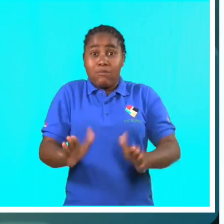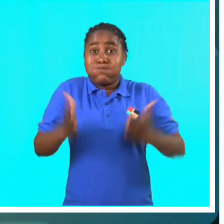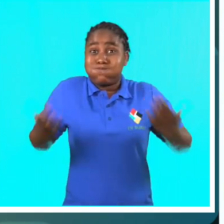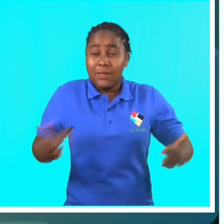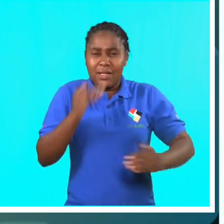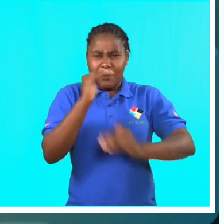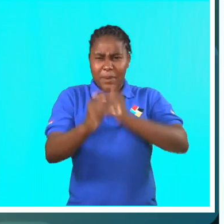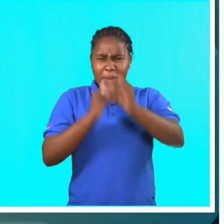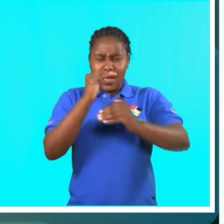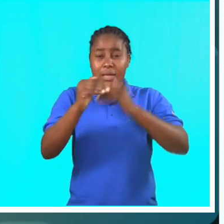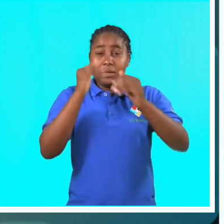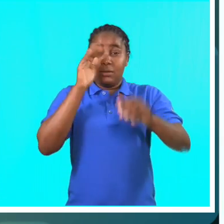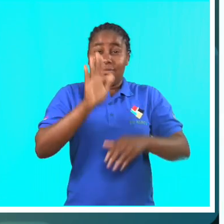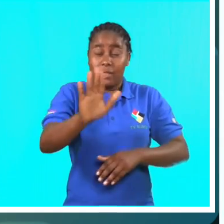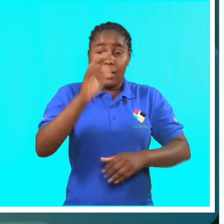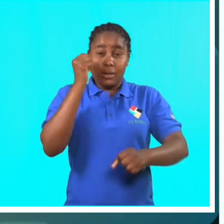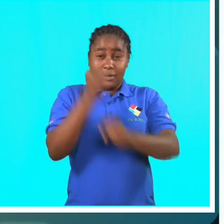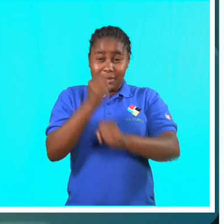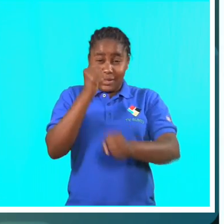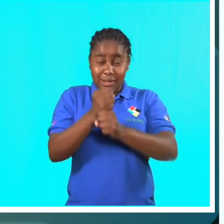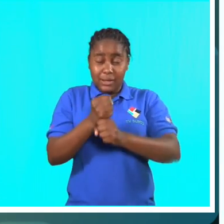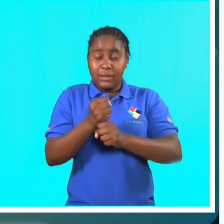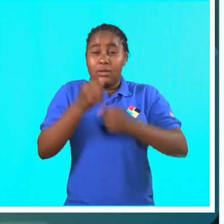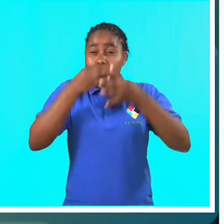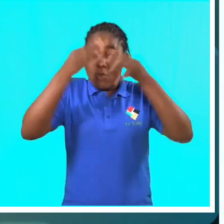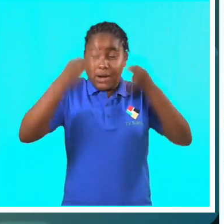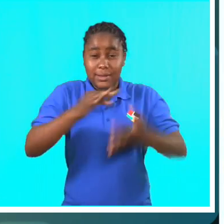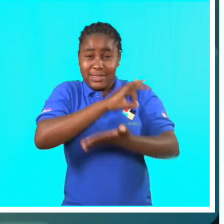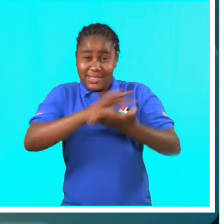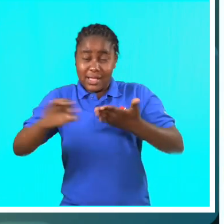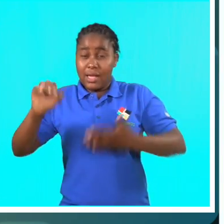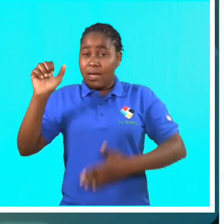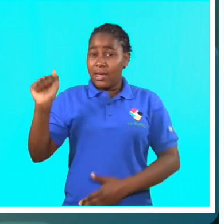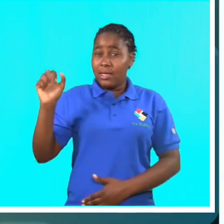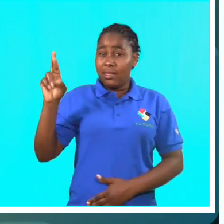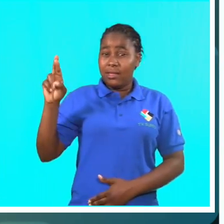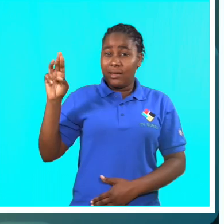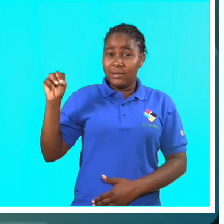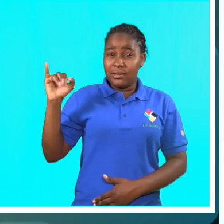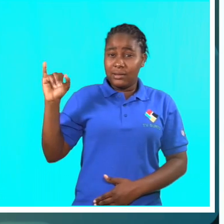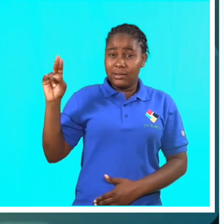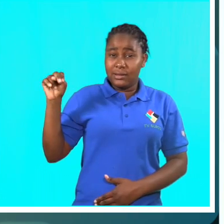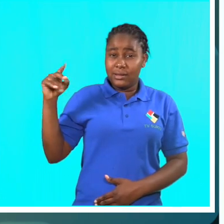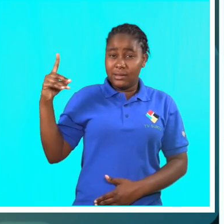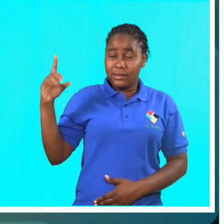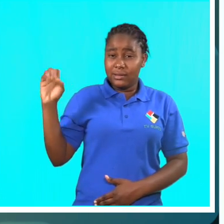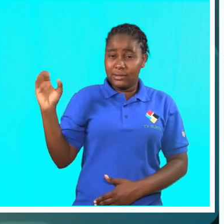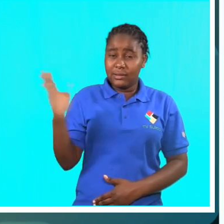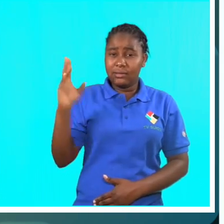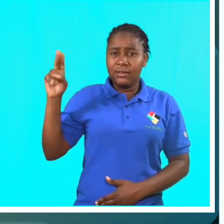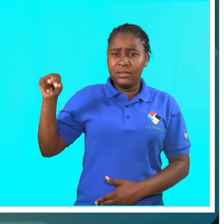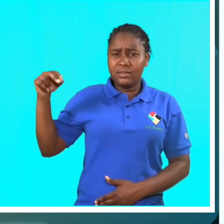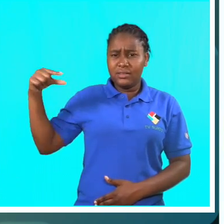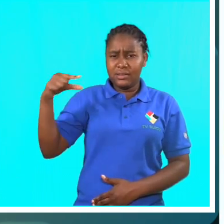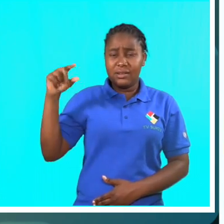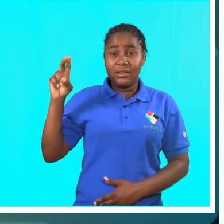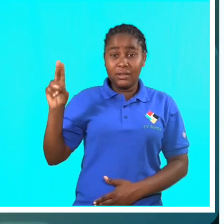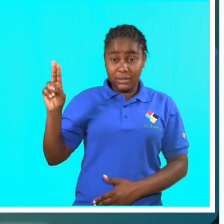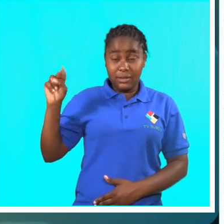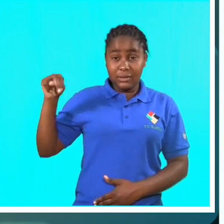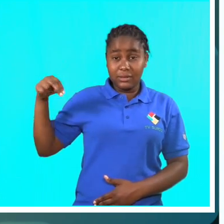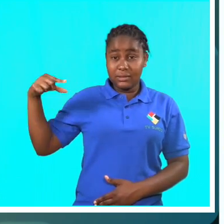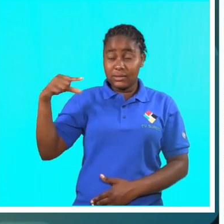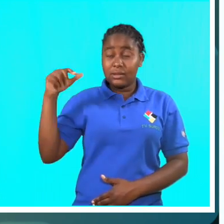Para o Vice-Ministro, os professores estão a desenvolver o seu trabalho com a devida qualidade. Armindo Ungunga